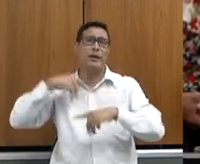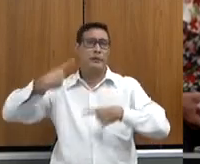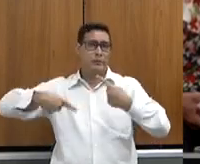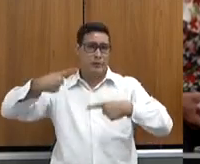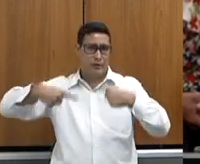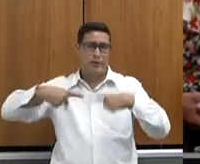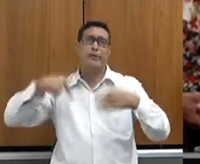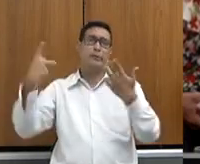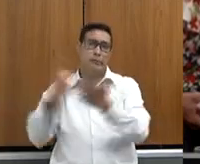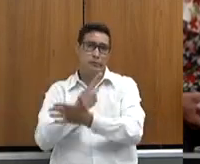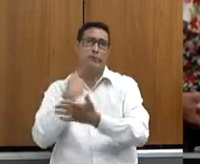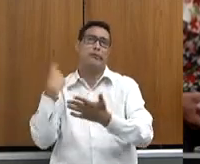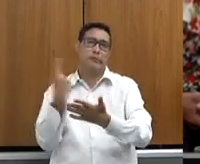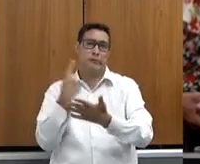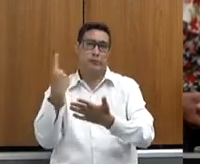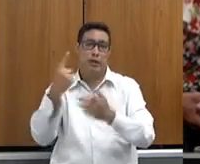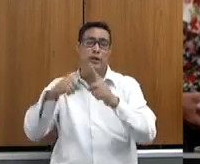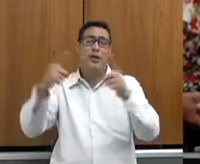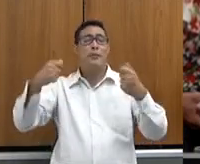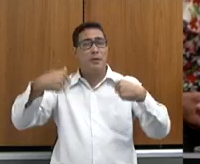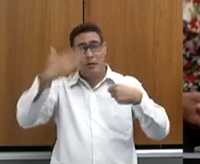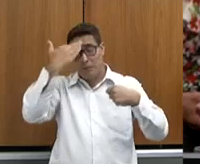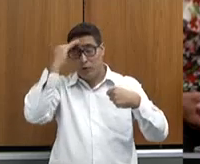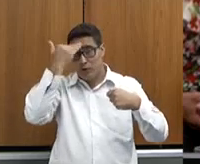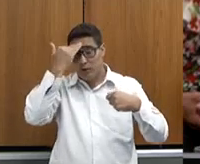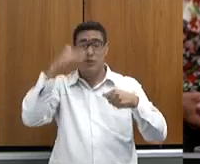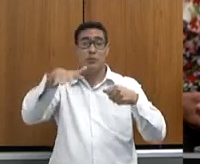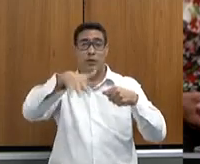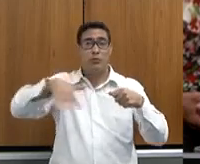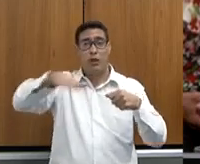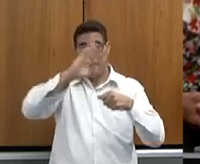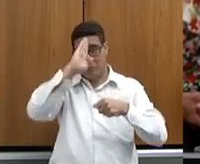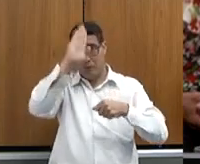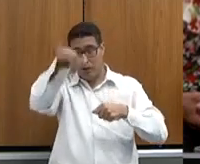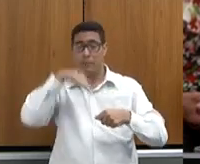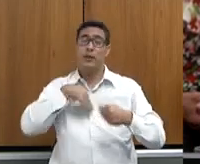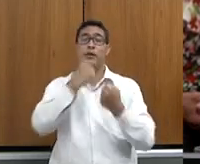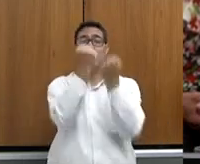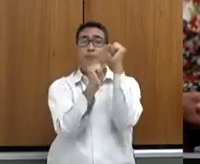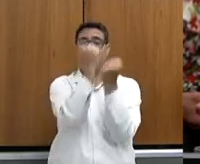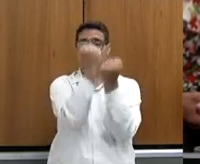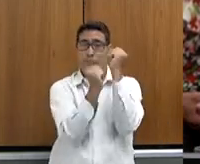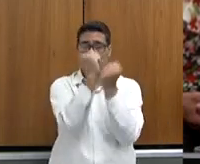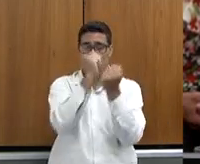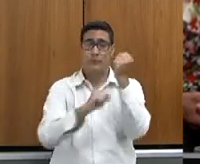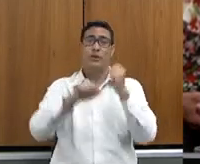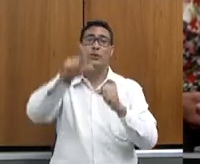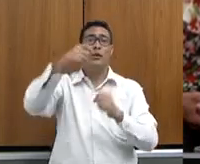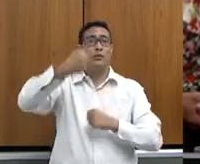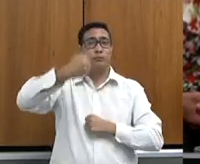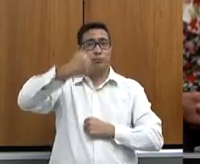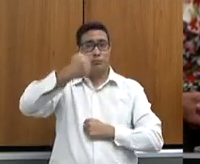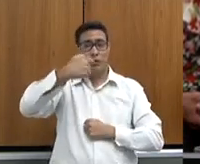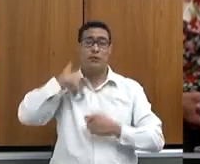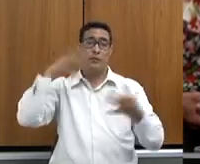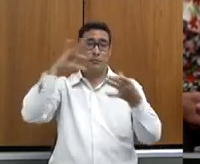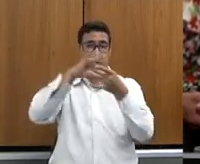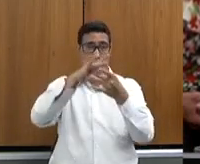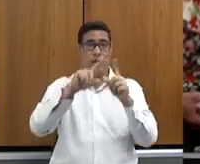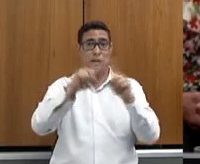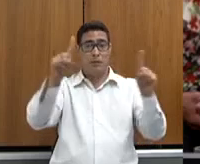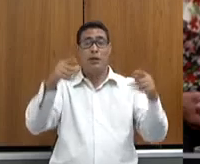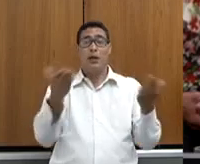precisa mais do entendimento do setor produtivo, principalmente da indústria de laticínios, para a gente poder fazer essa parceria, a questão do leite. A carne,